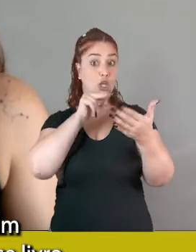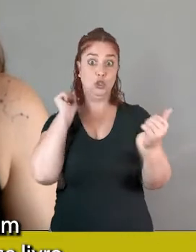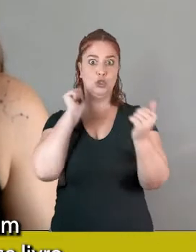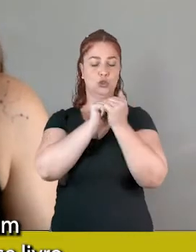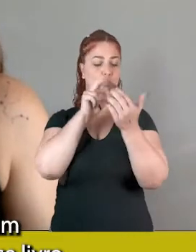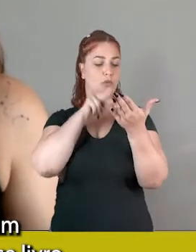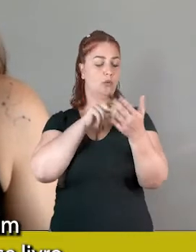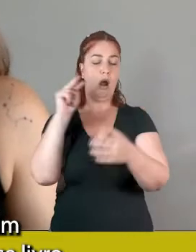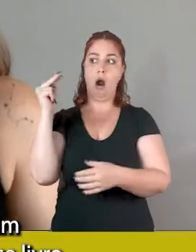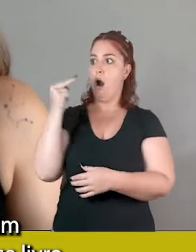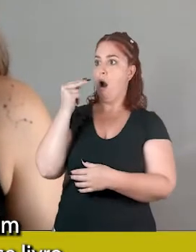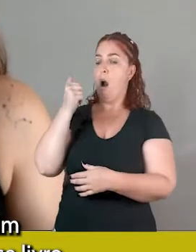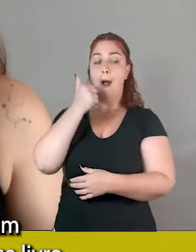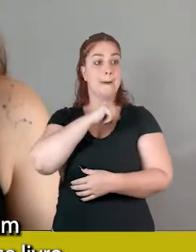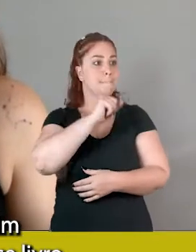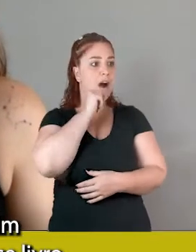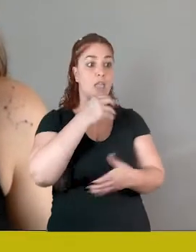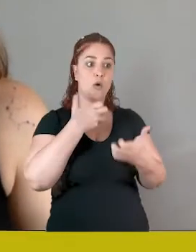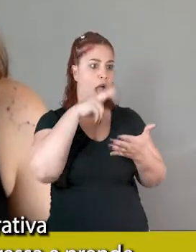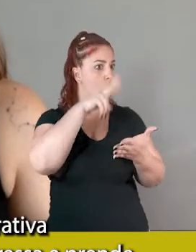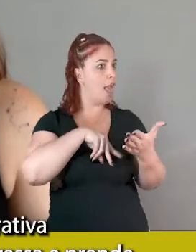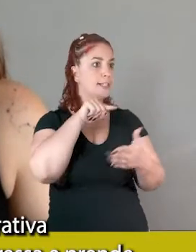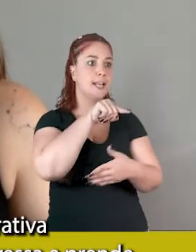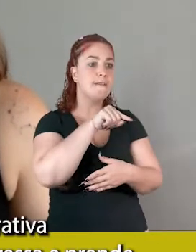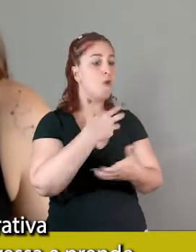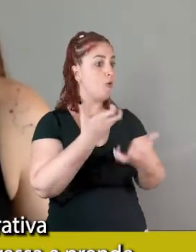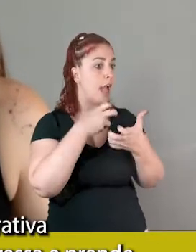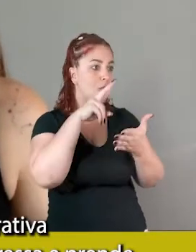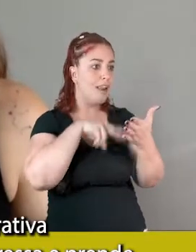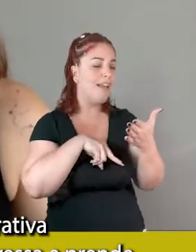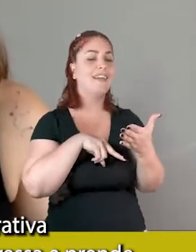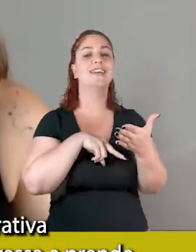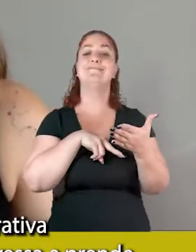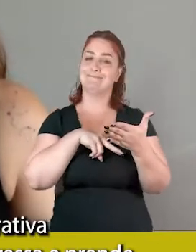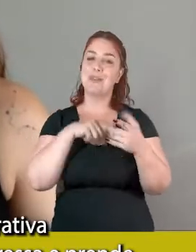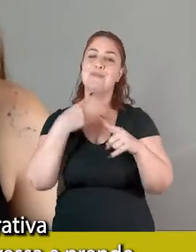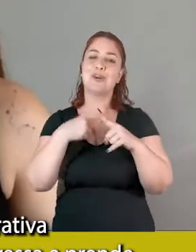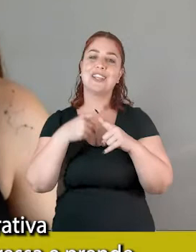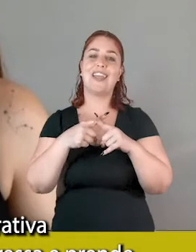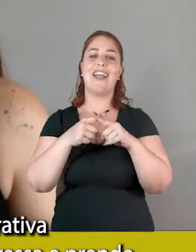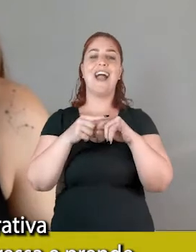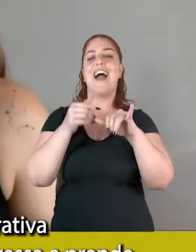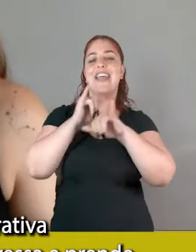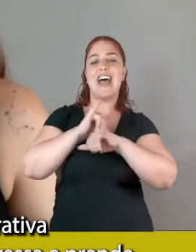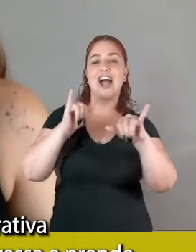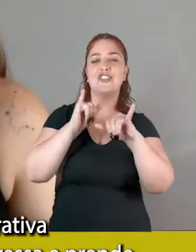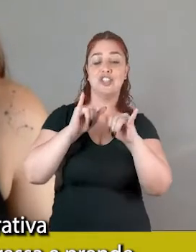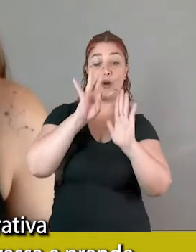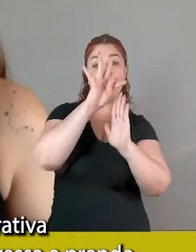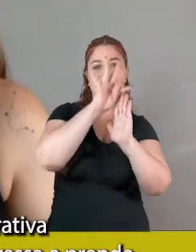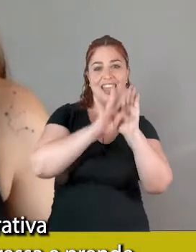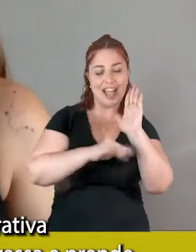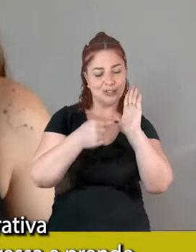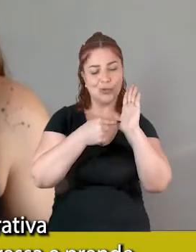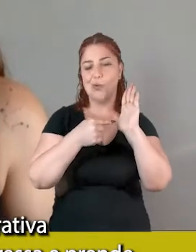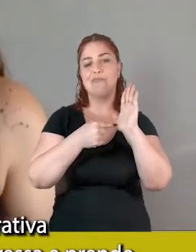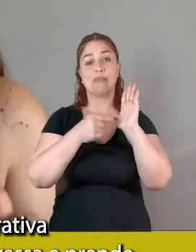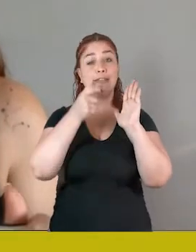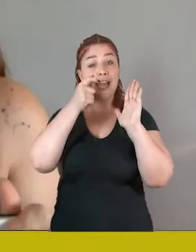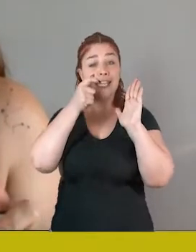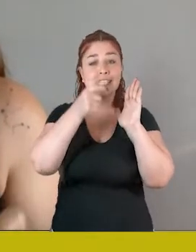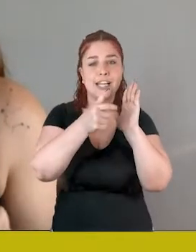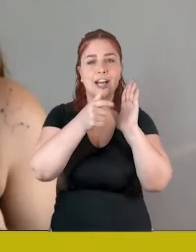Aí, ela virou e falou assim, mãe, eu quero ler esse livro. Então, a narrativa é uma narrativa que se interessa e